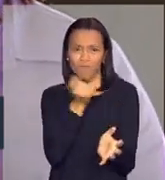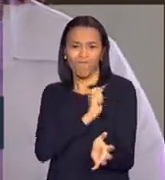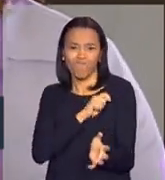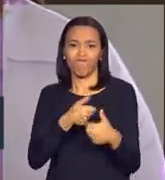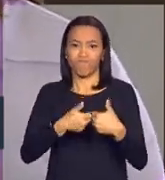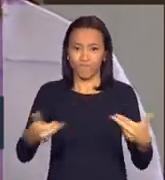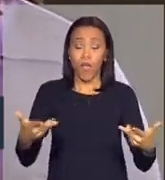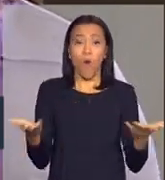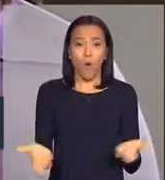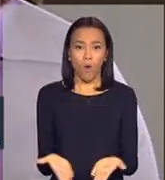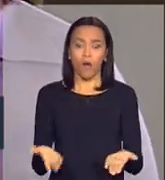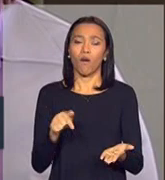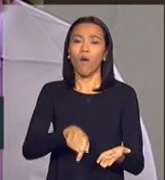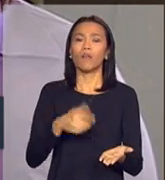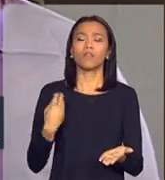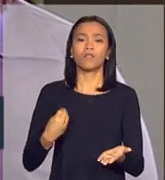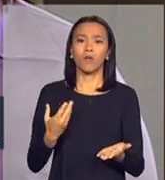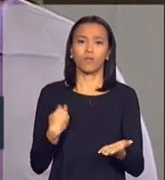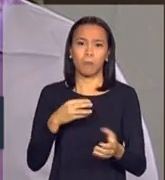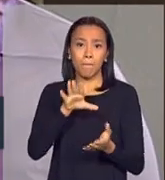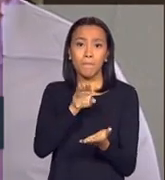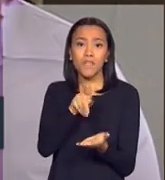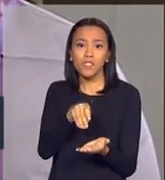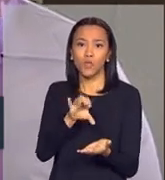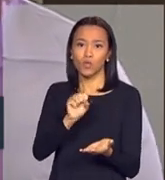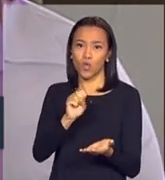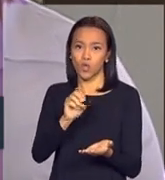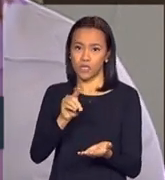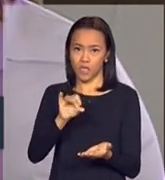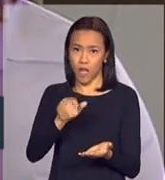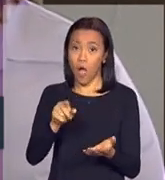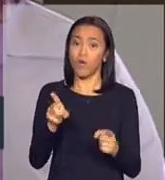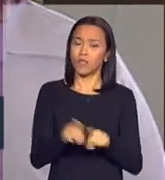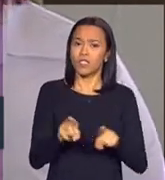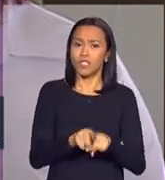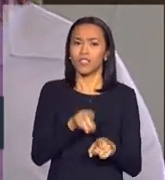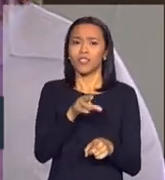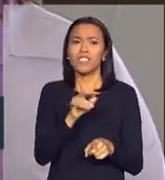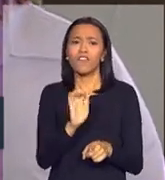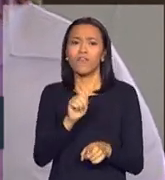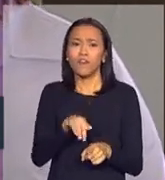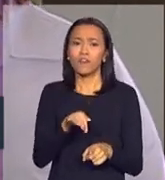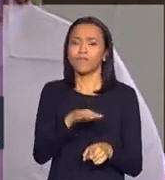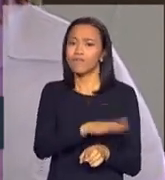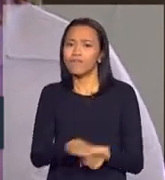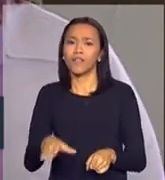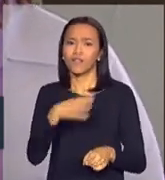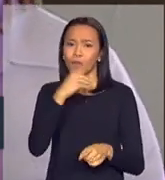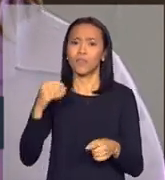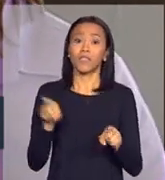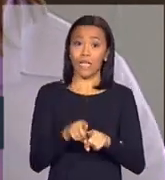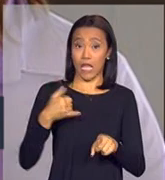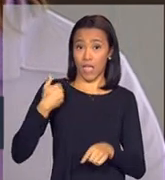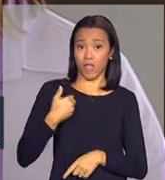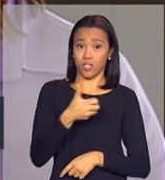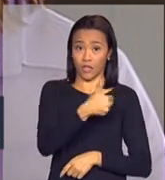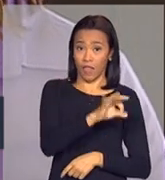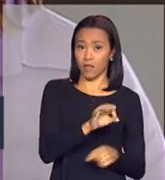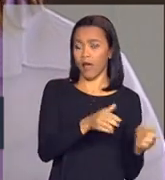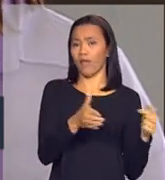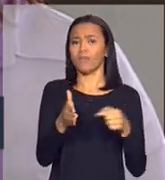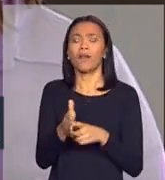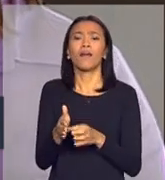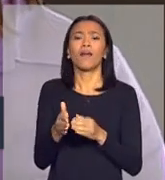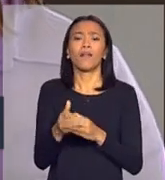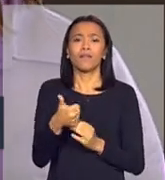Centro de Atenção Psicossocial, Álcool e Drogas, Infanto Juvenil, que vai atender um público entre 10 e 18